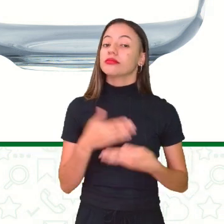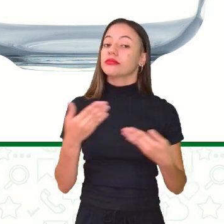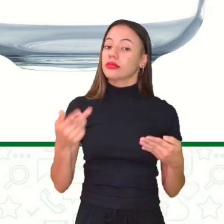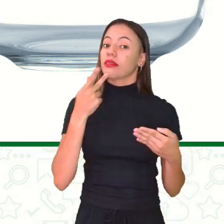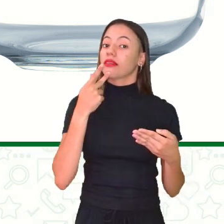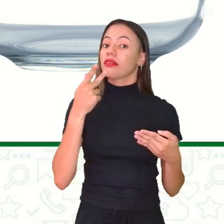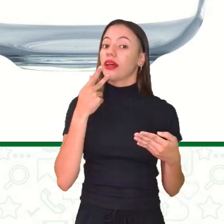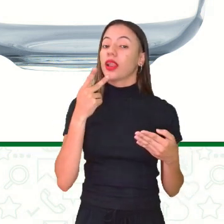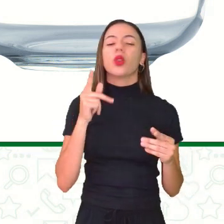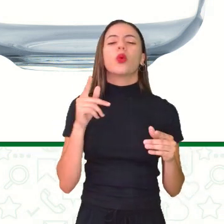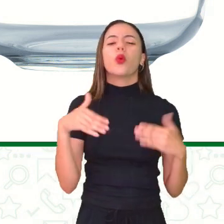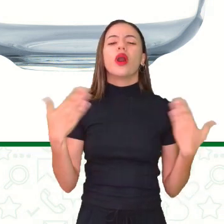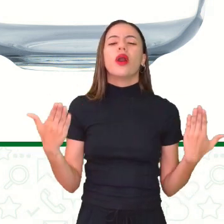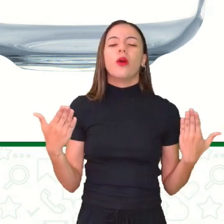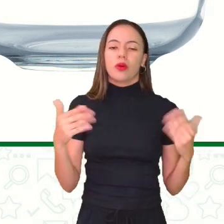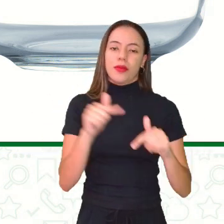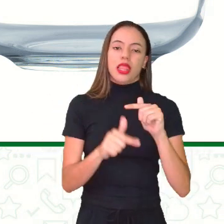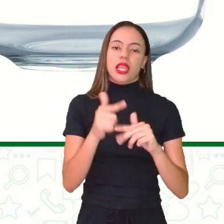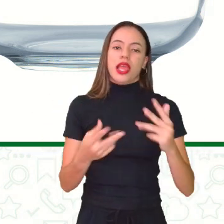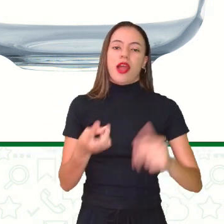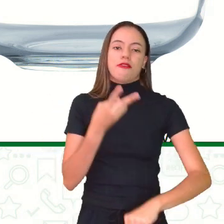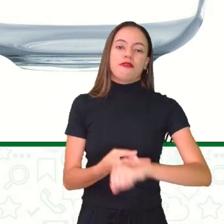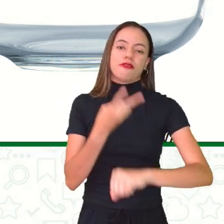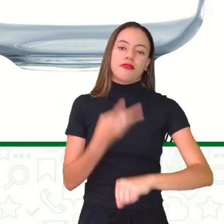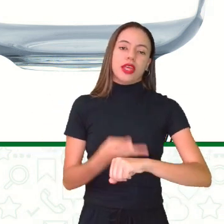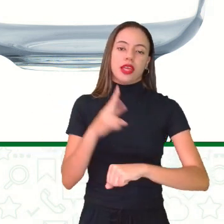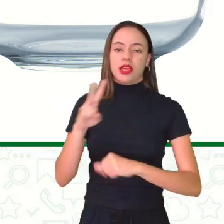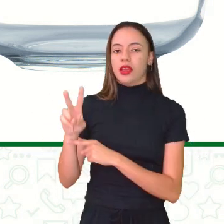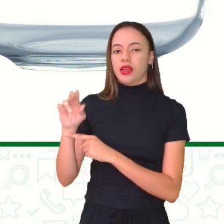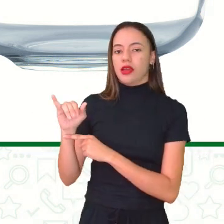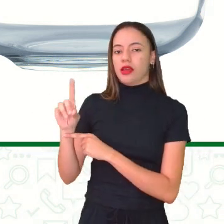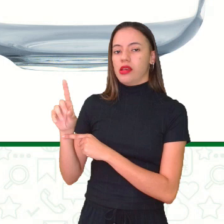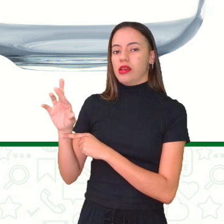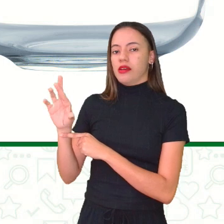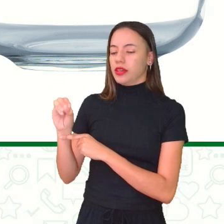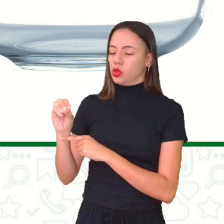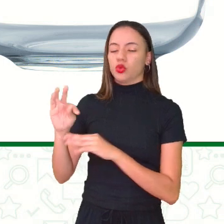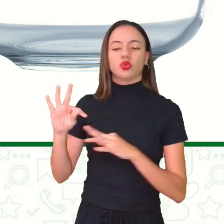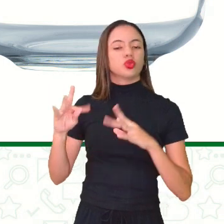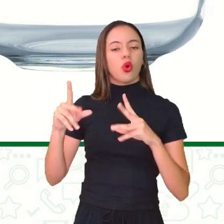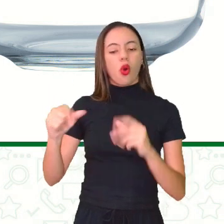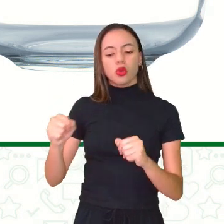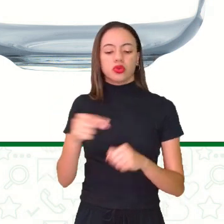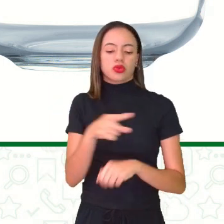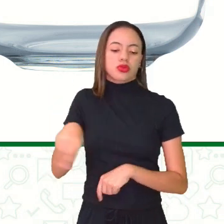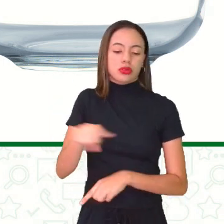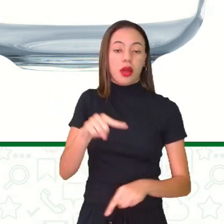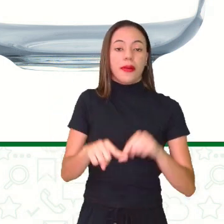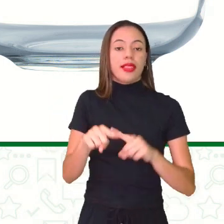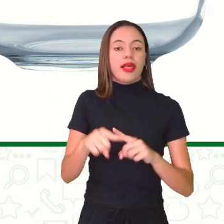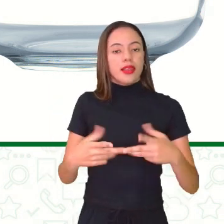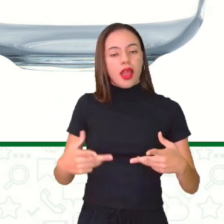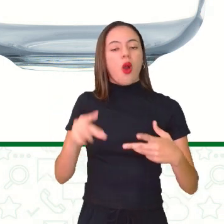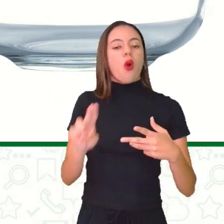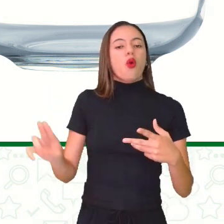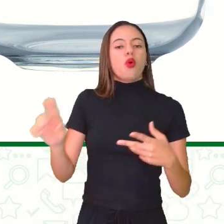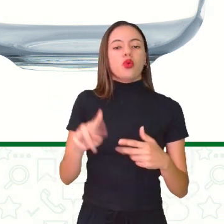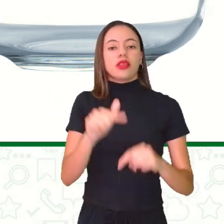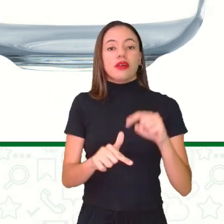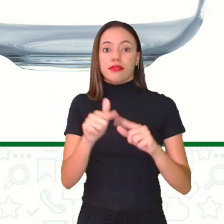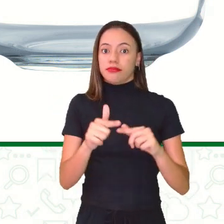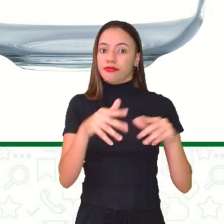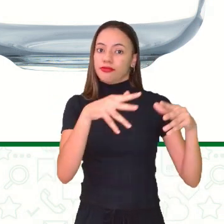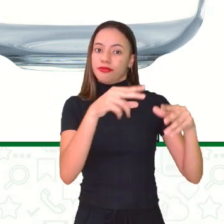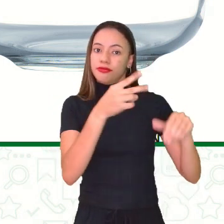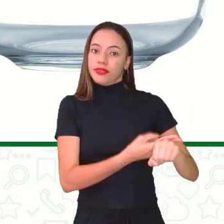falando do vidro. Todos eles têm em comum o vidro. E esse vidro, que é um material